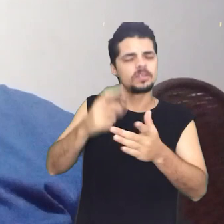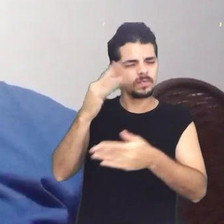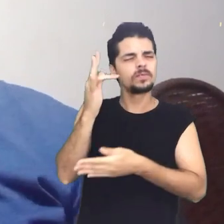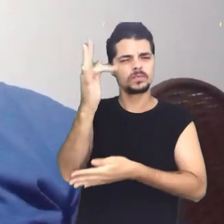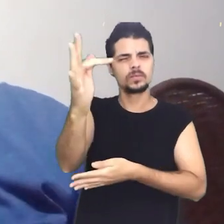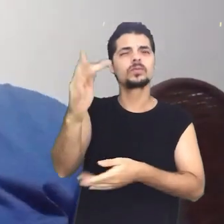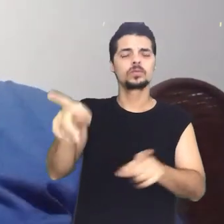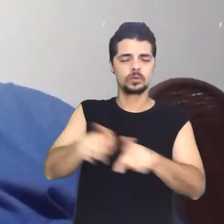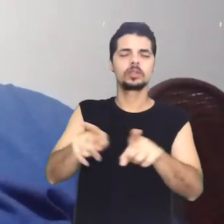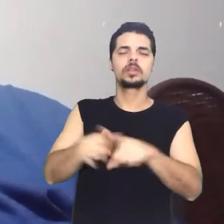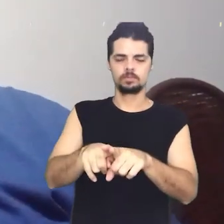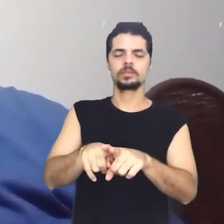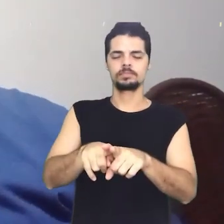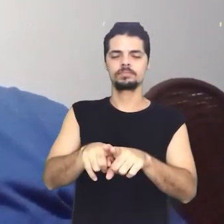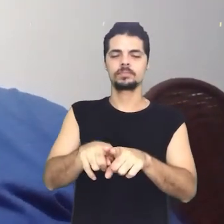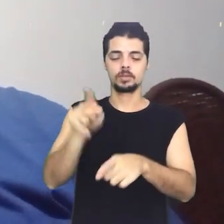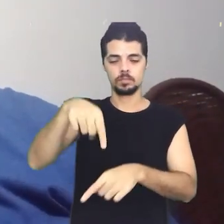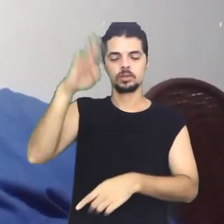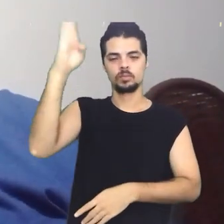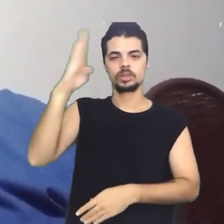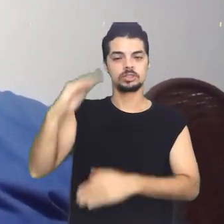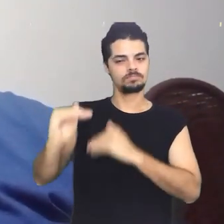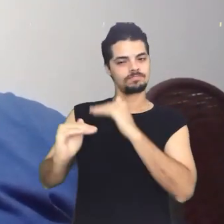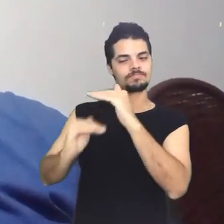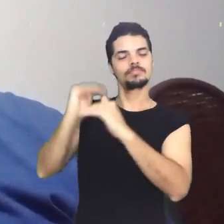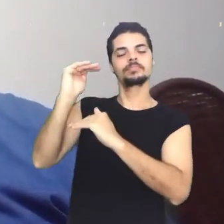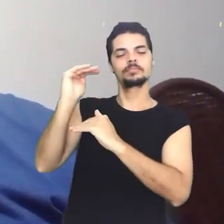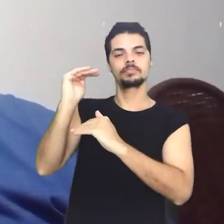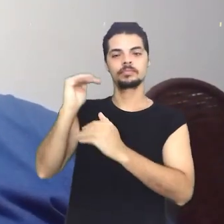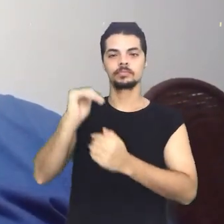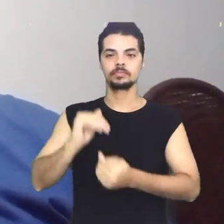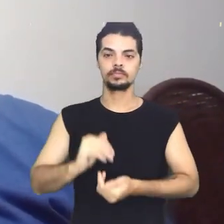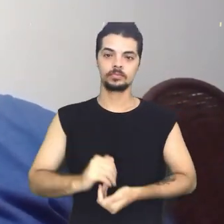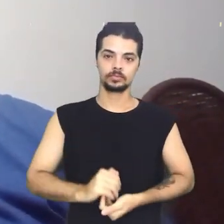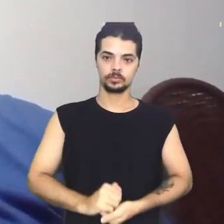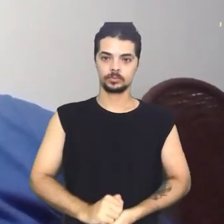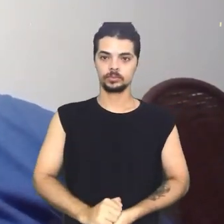lutou e sempre lutará pela melhoria do seu país.